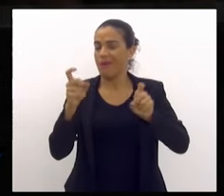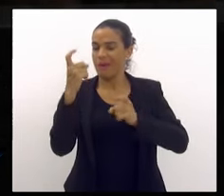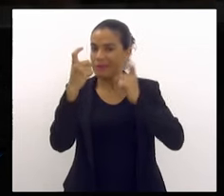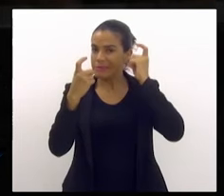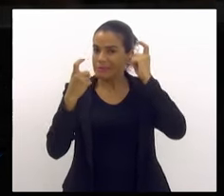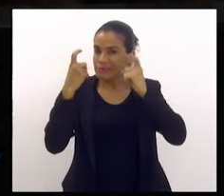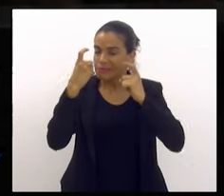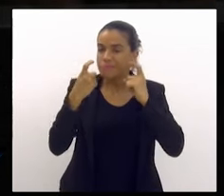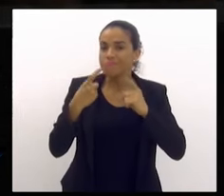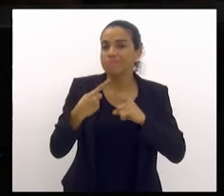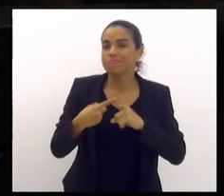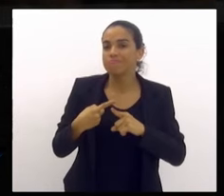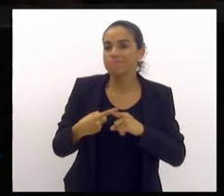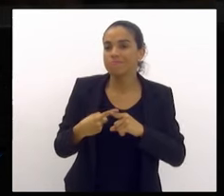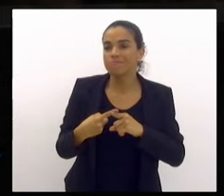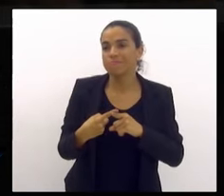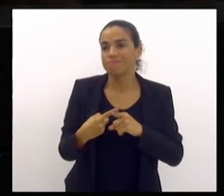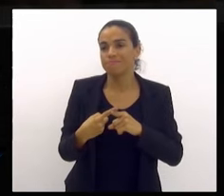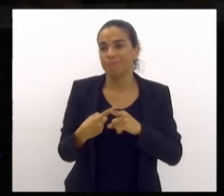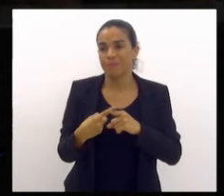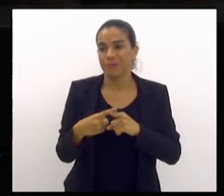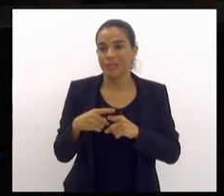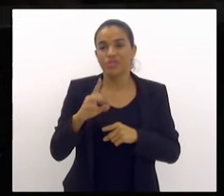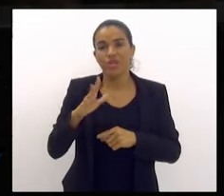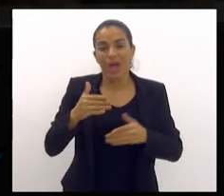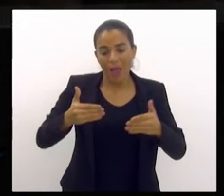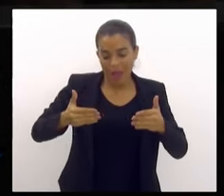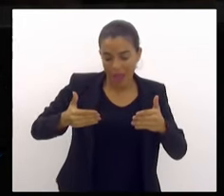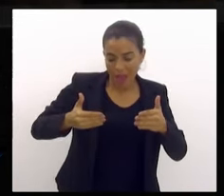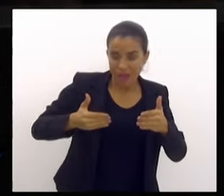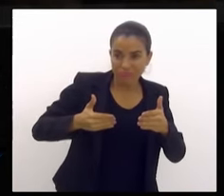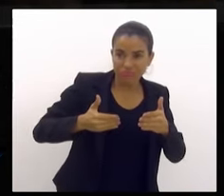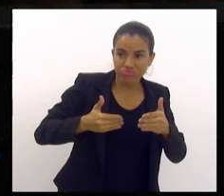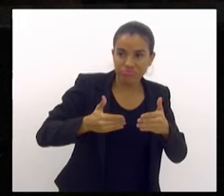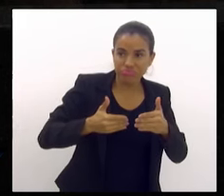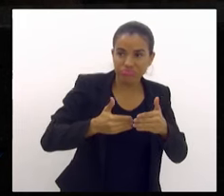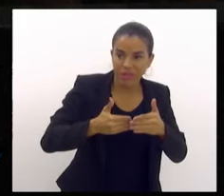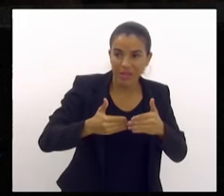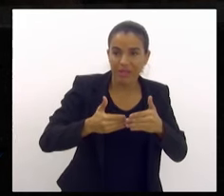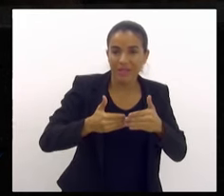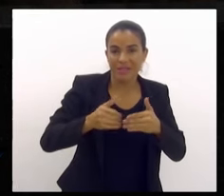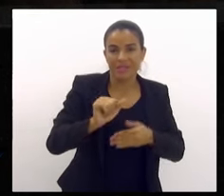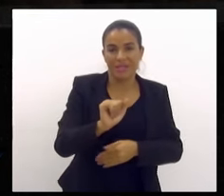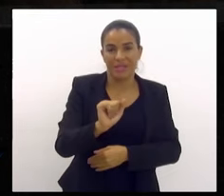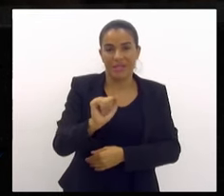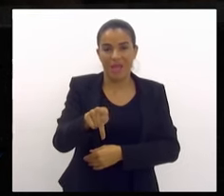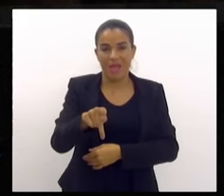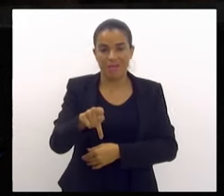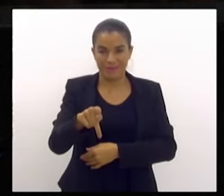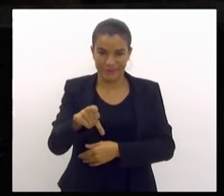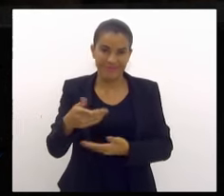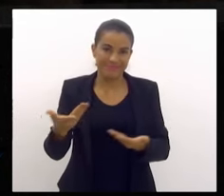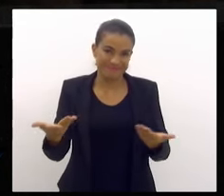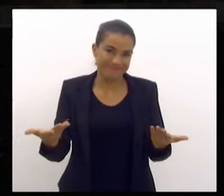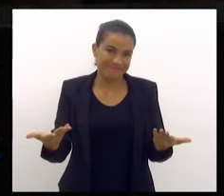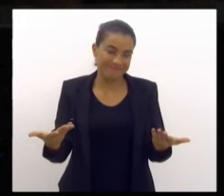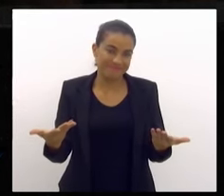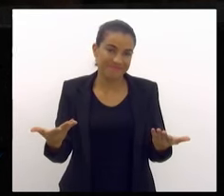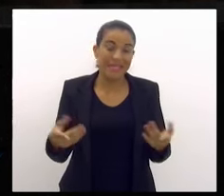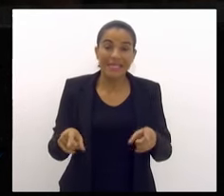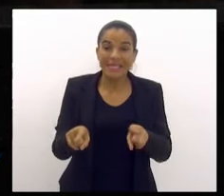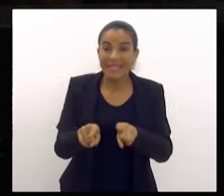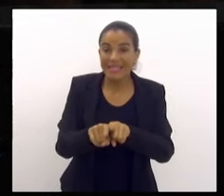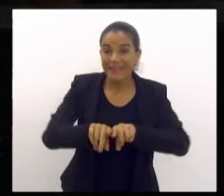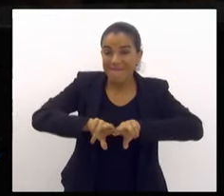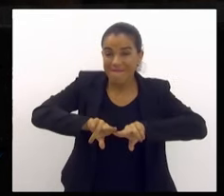porque se aproximam do período de aposentadoria. E tem